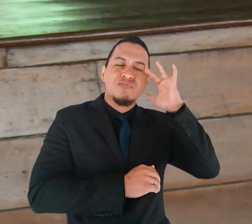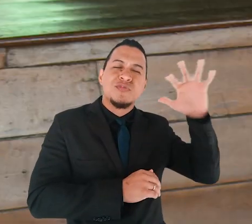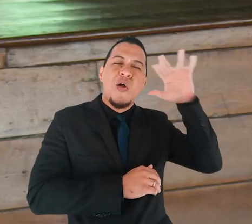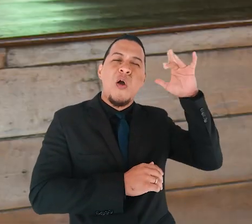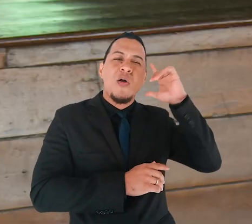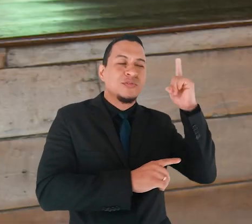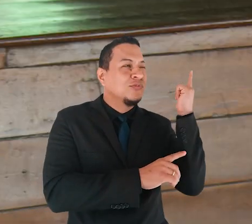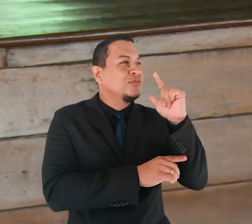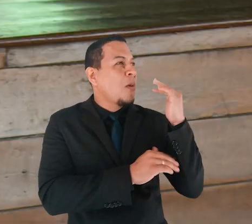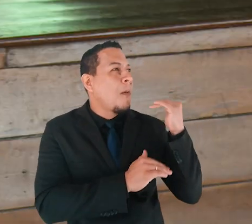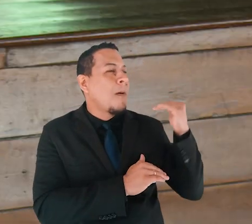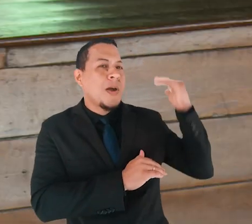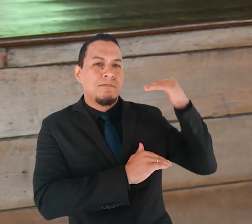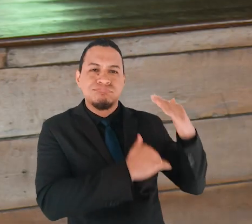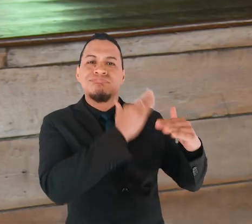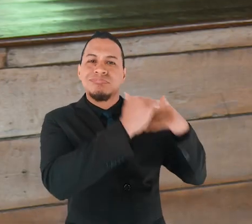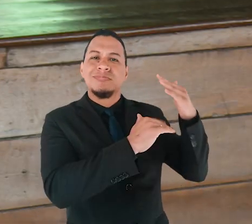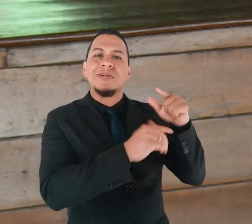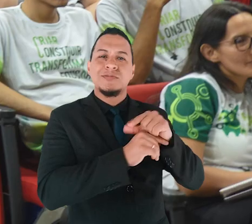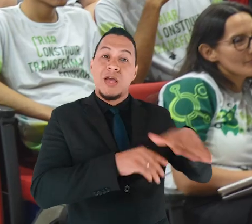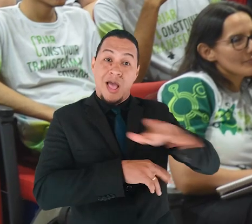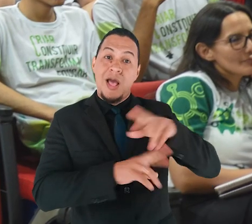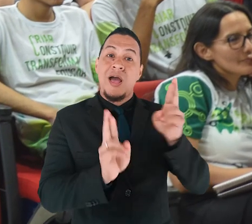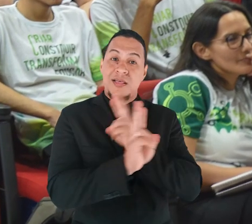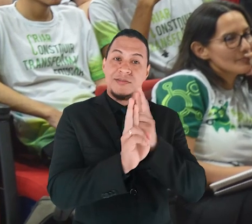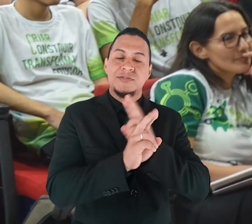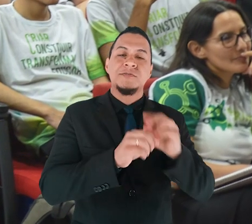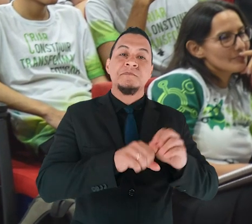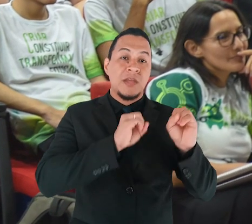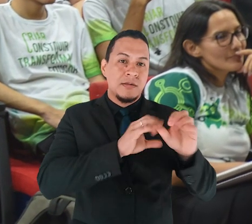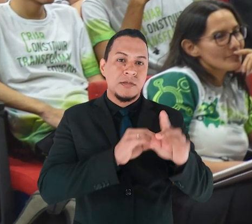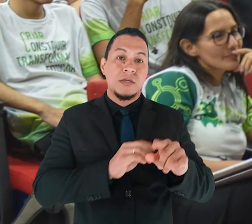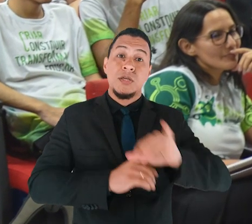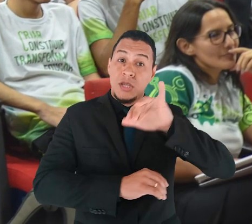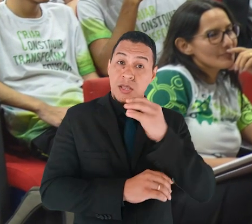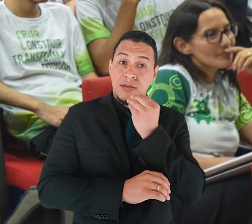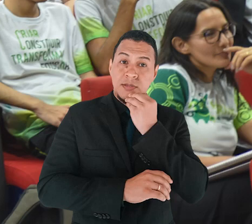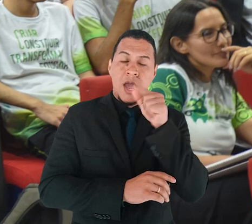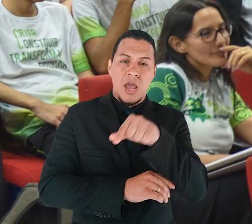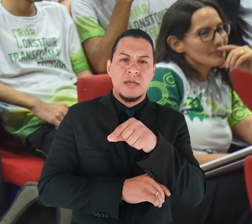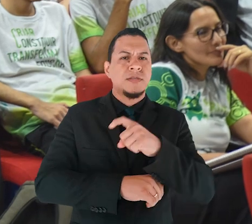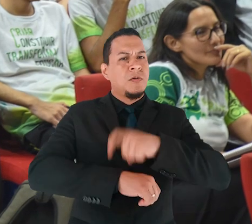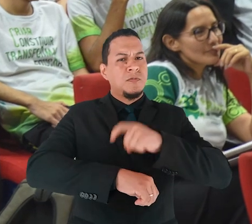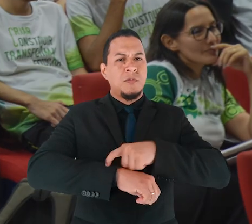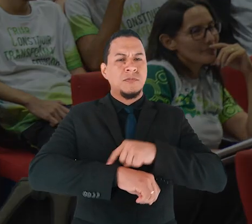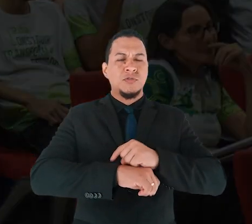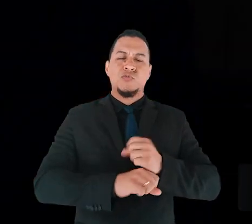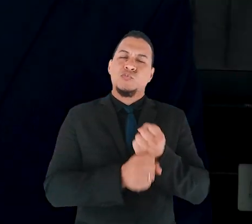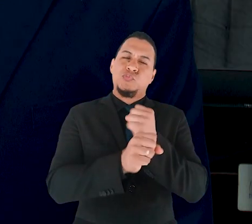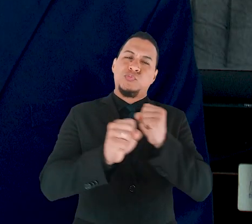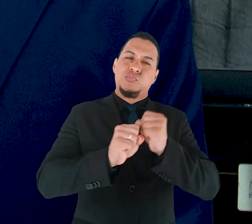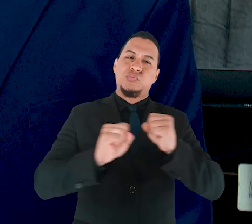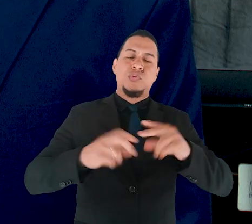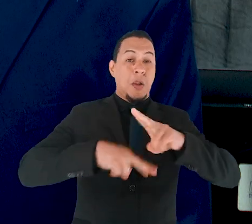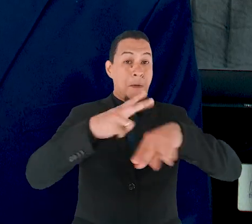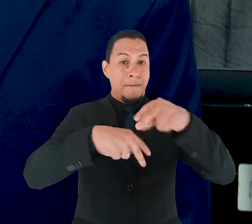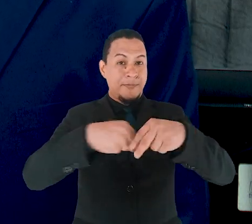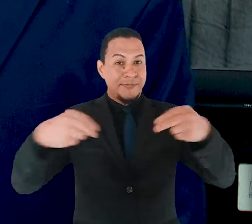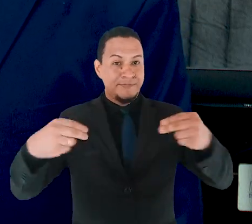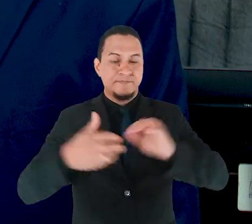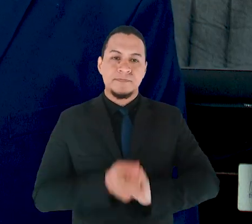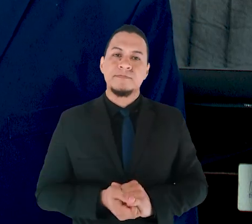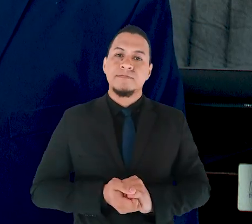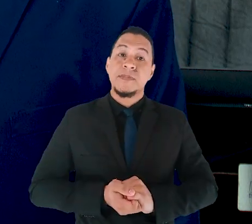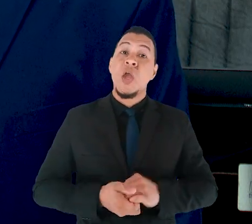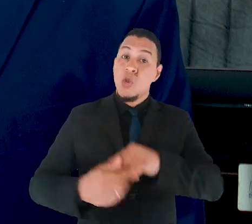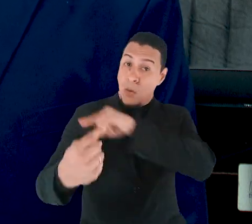conhecimento, de educação. Então, assim, oportunizar esse espaço para nós foi um grande presente. E o objetivo da